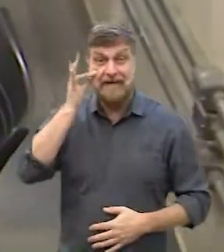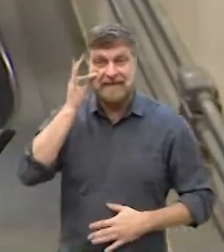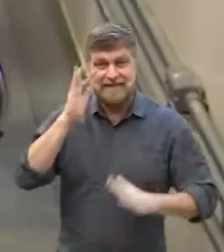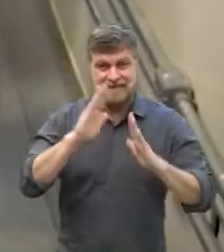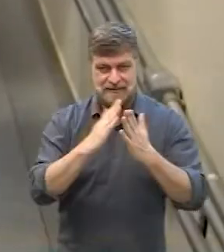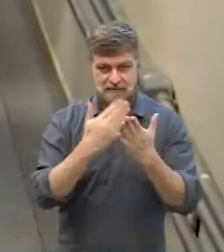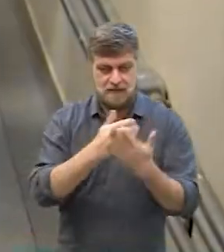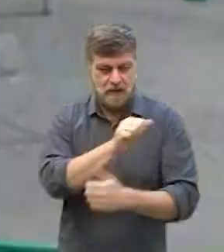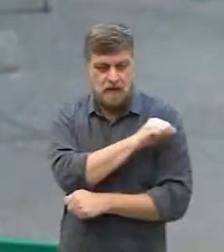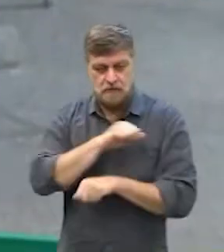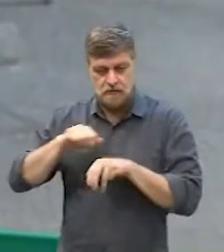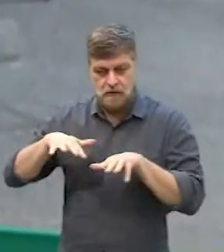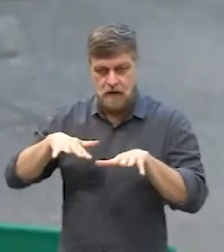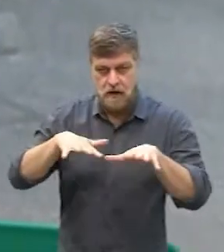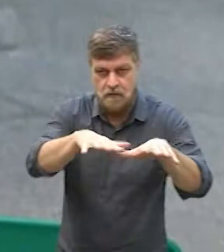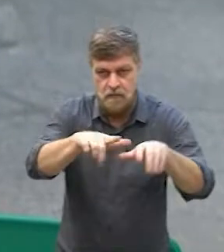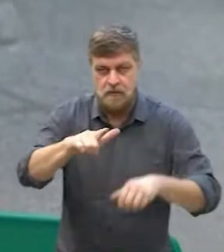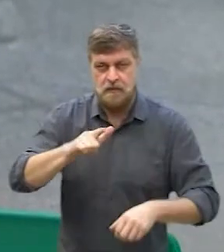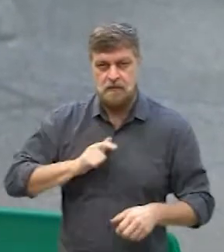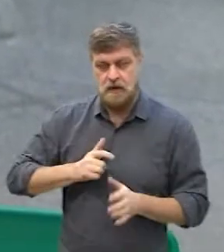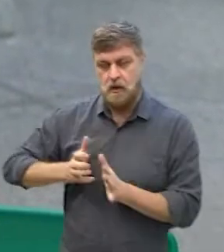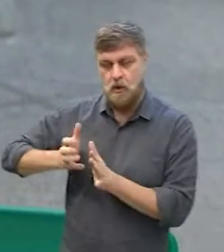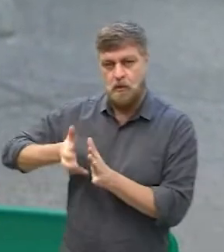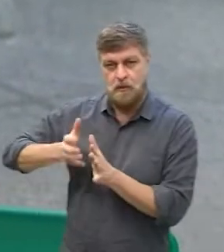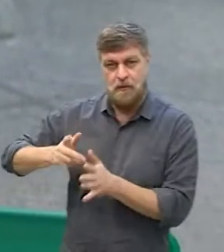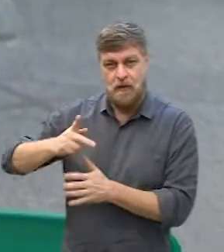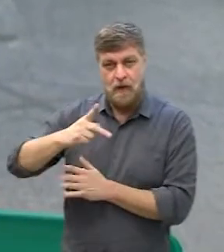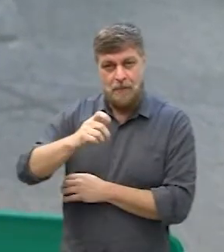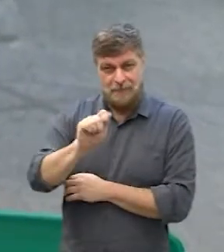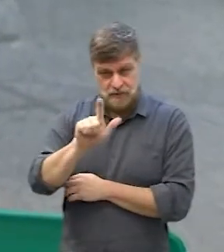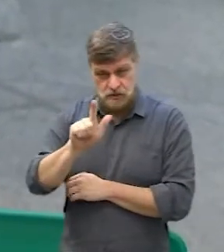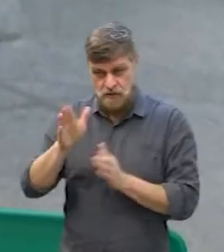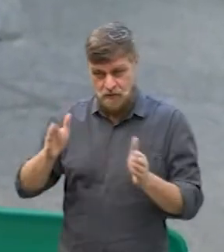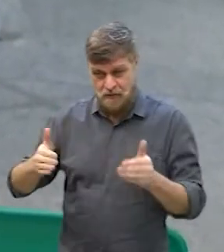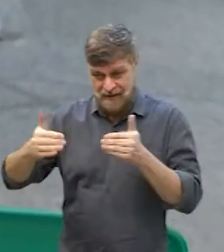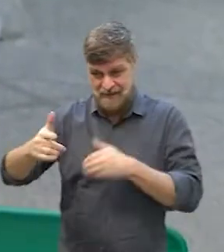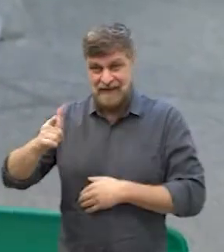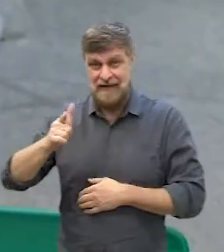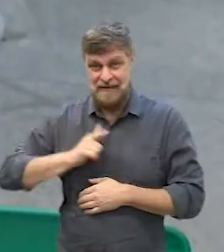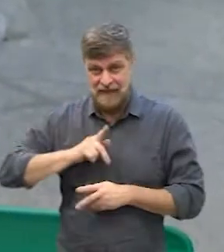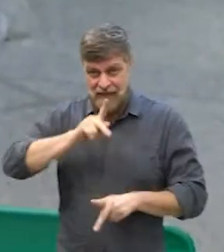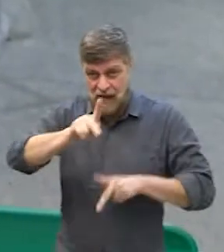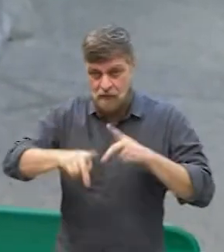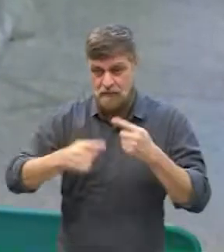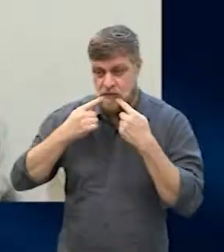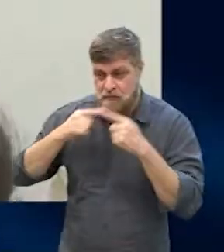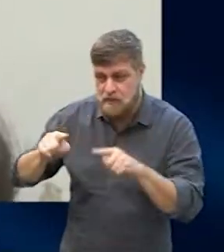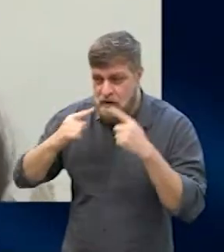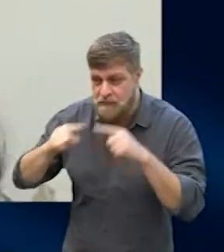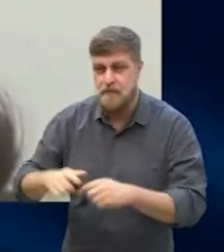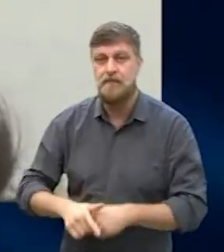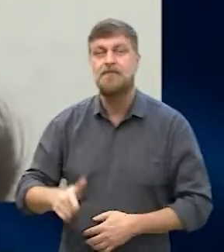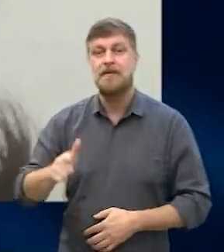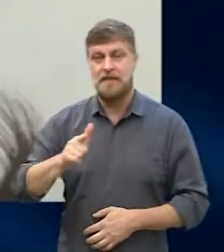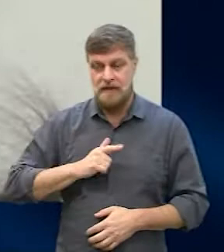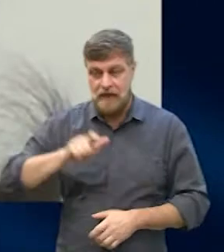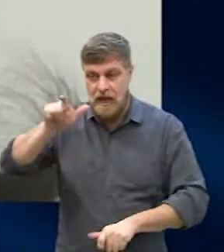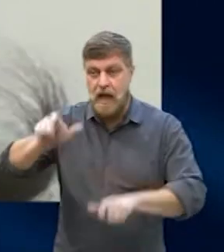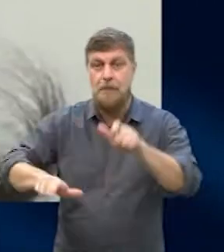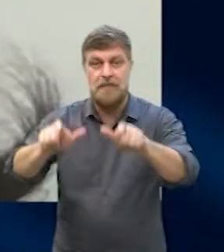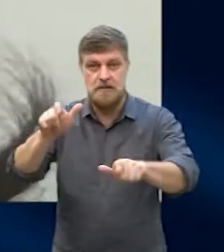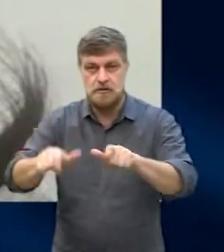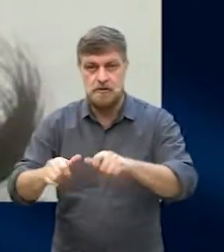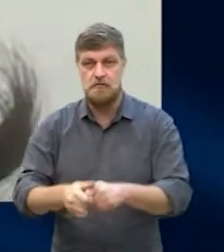presenciais na rede, o gabinete do PSOL vem recebendo demandas da própria população. Eu tenho recebido muitos